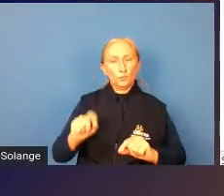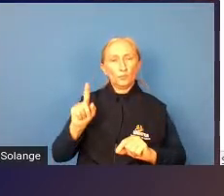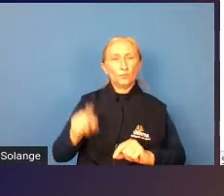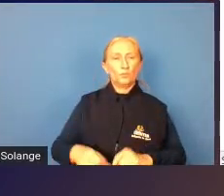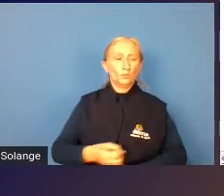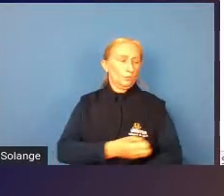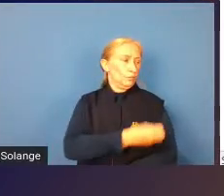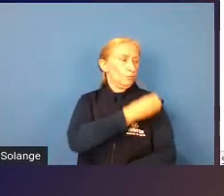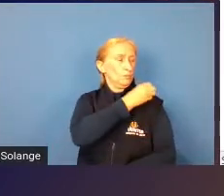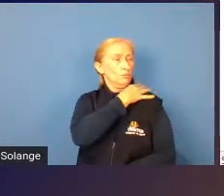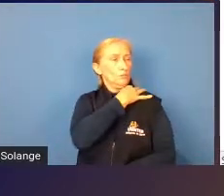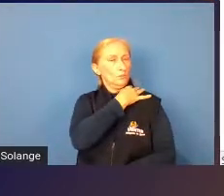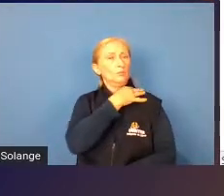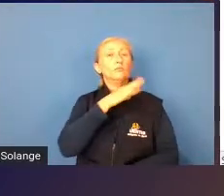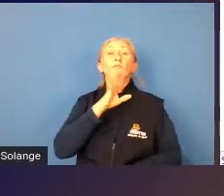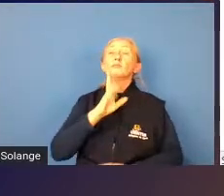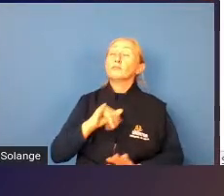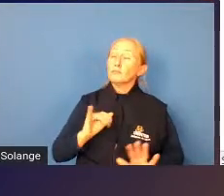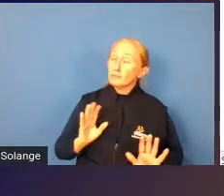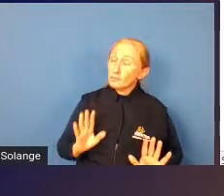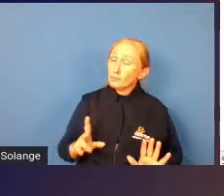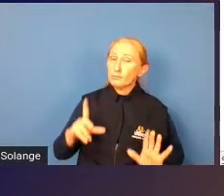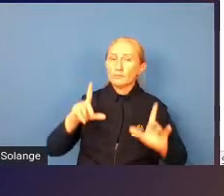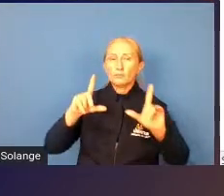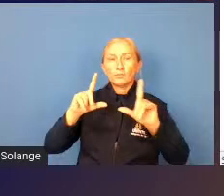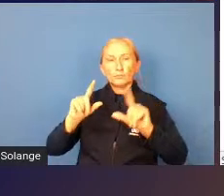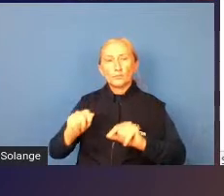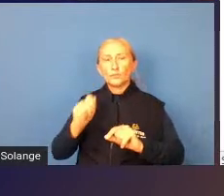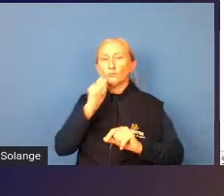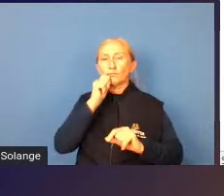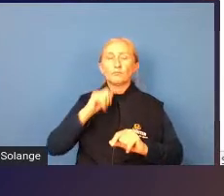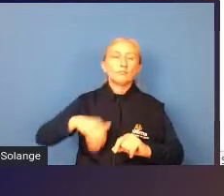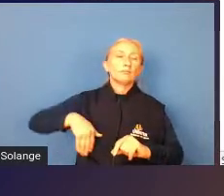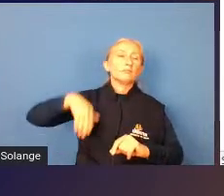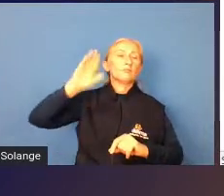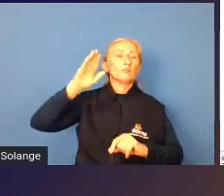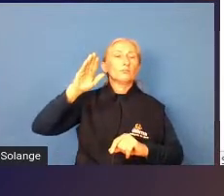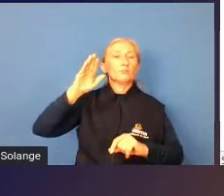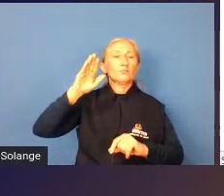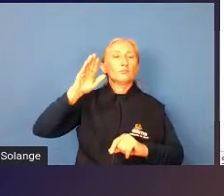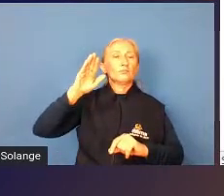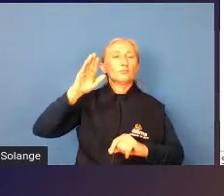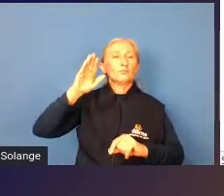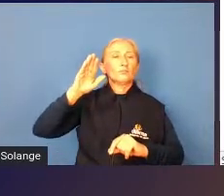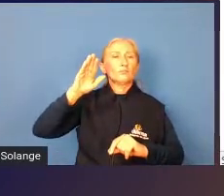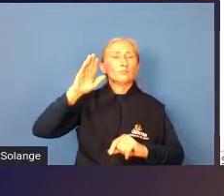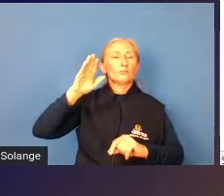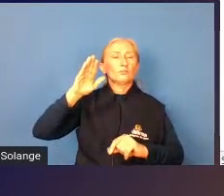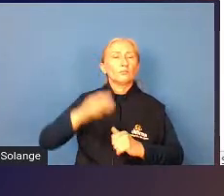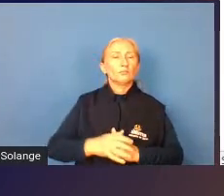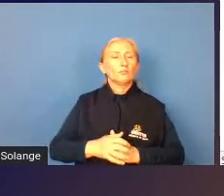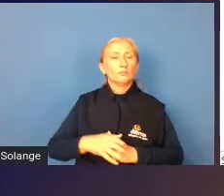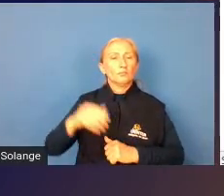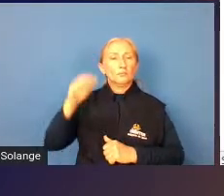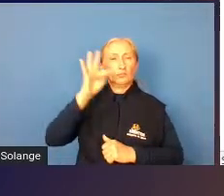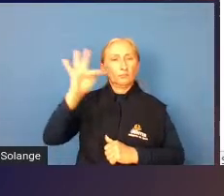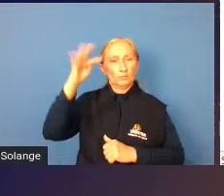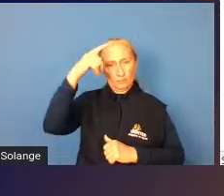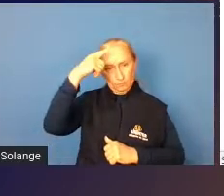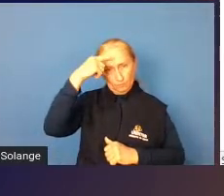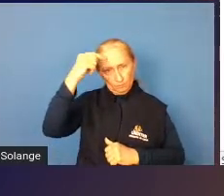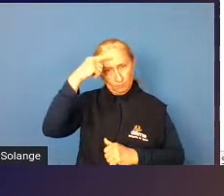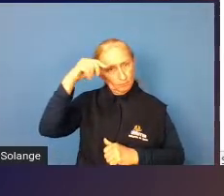médio provavelmente há uma diminuição ainda maior no ensino superior